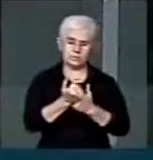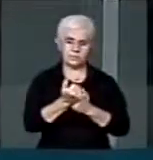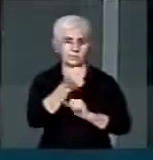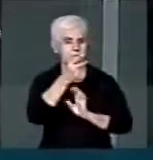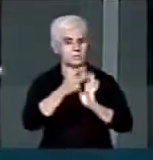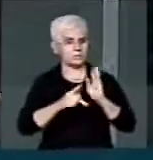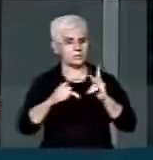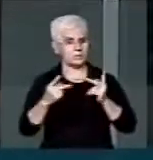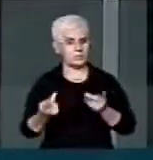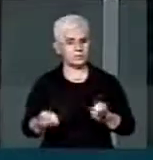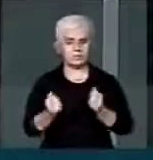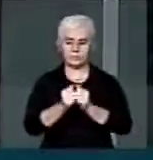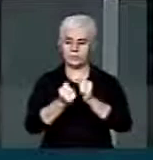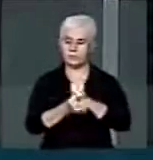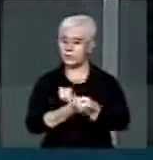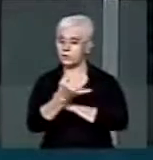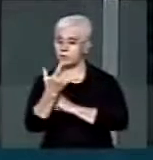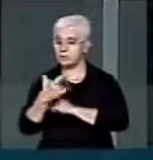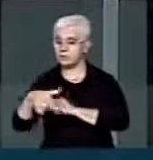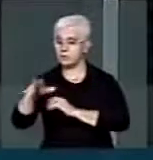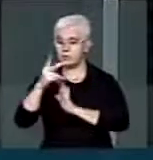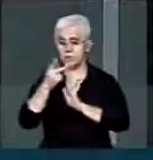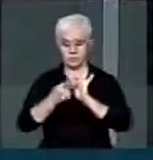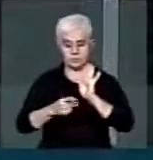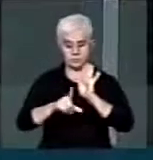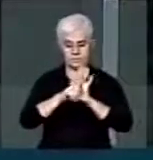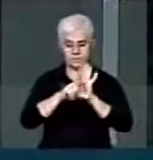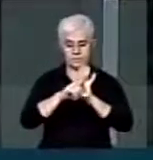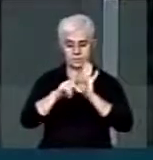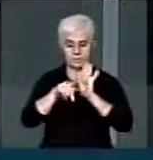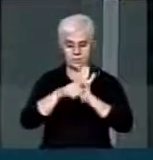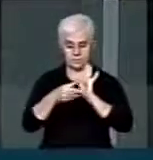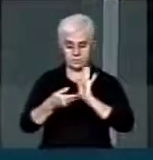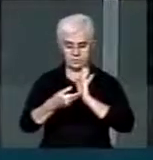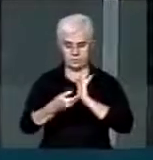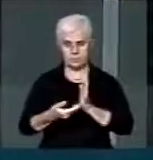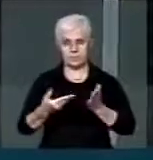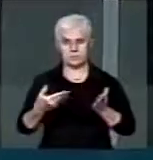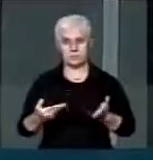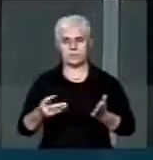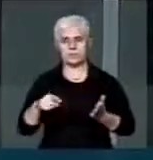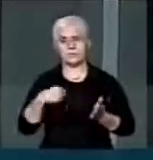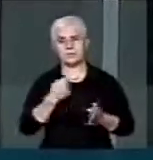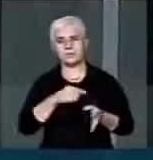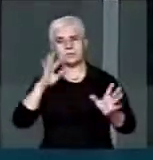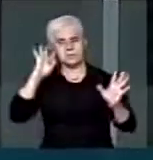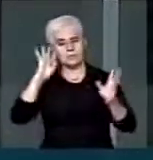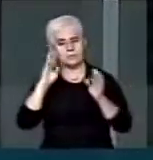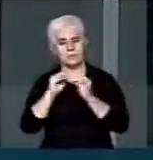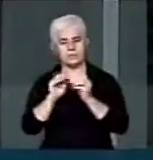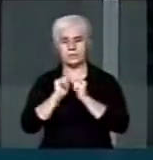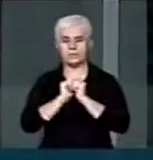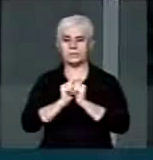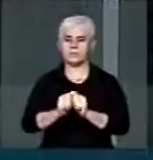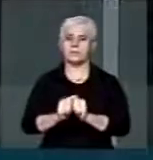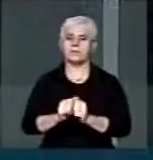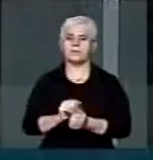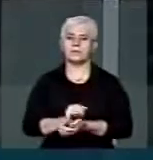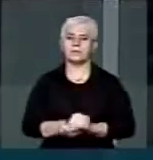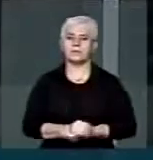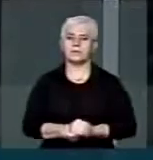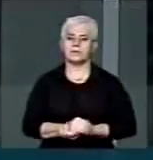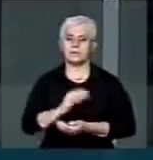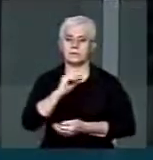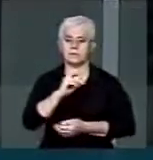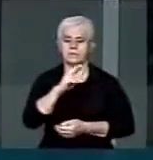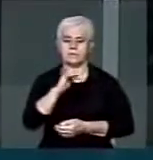junto com os outros projetos de lei da Casa. E chegamos à conclusão, senhor presidente, que o crime